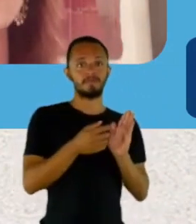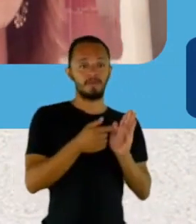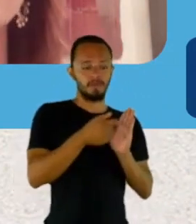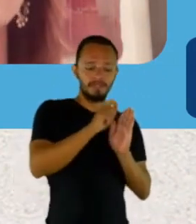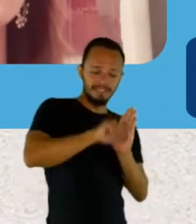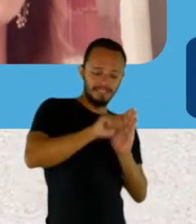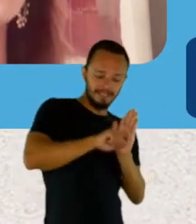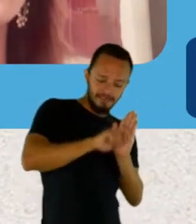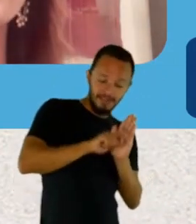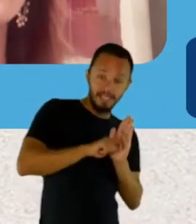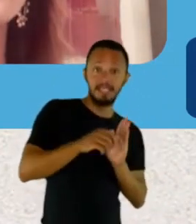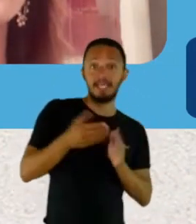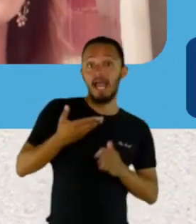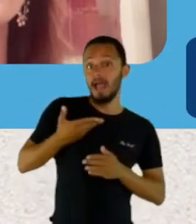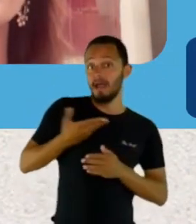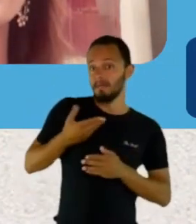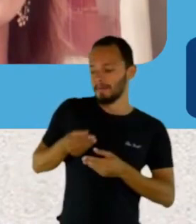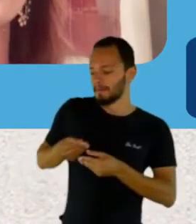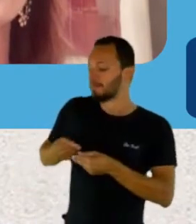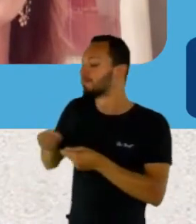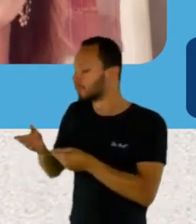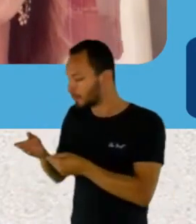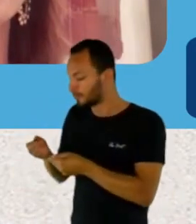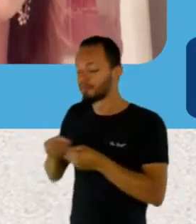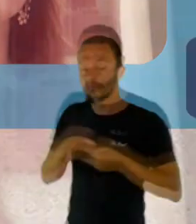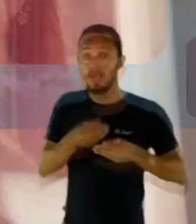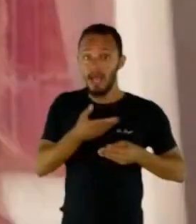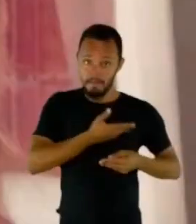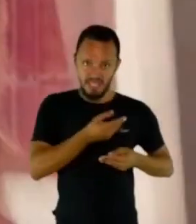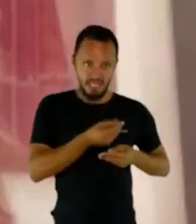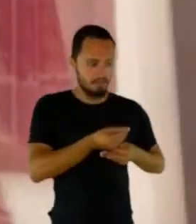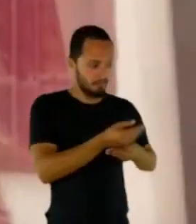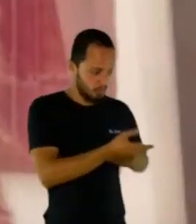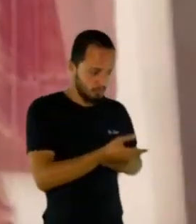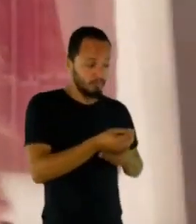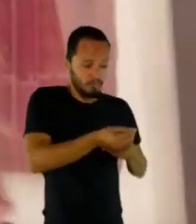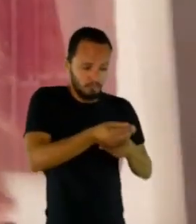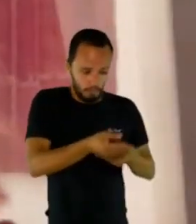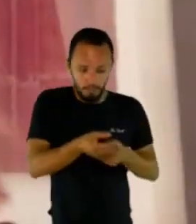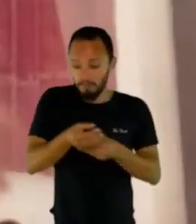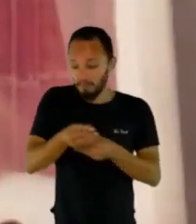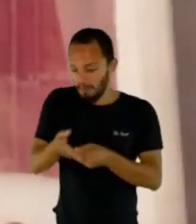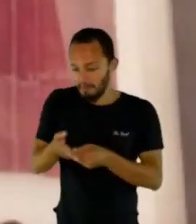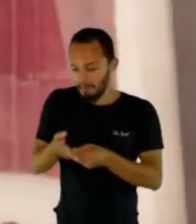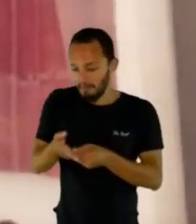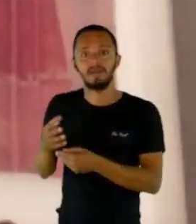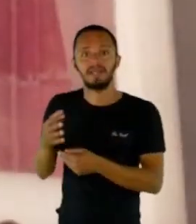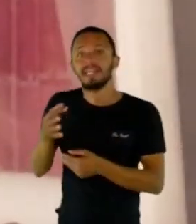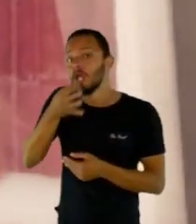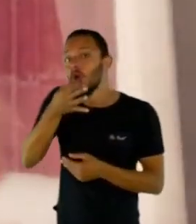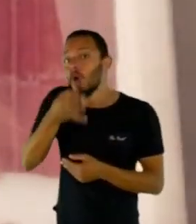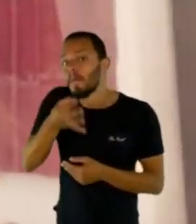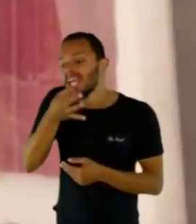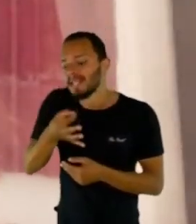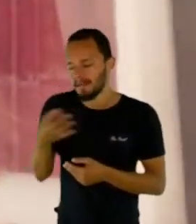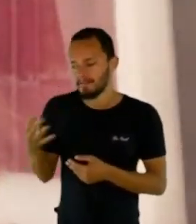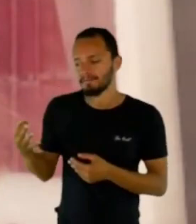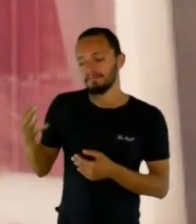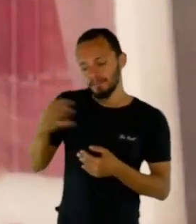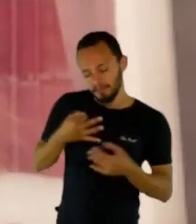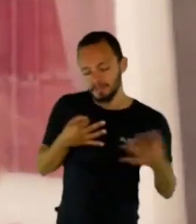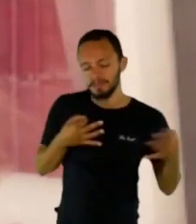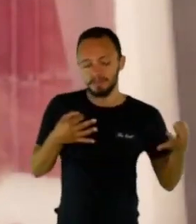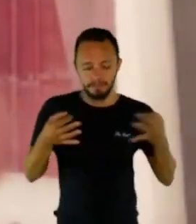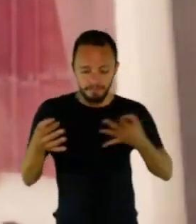conheço. e aí algumas percebiam muito mais o lado sensual do que da história mesmo,